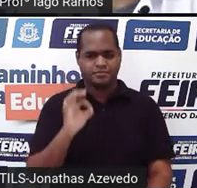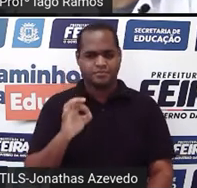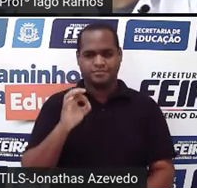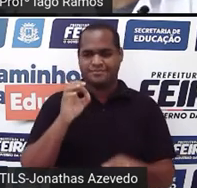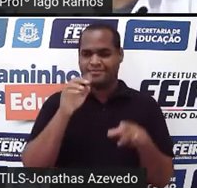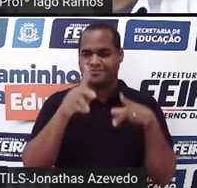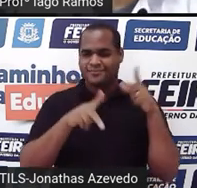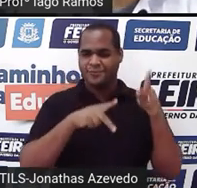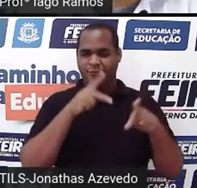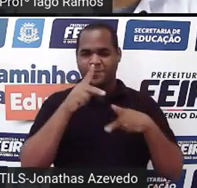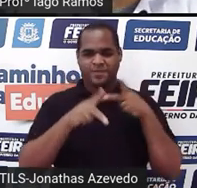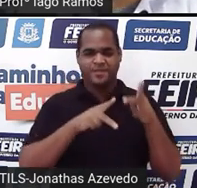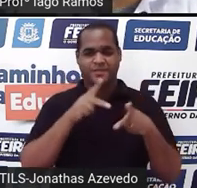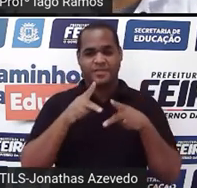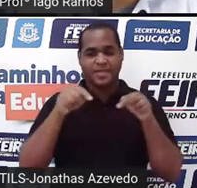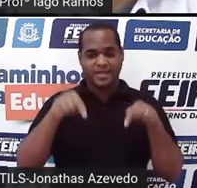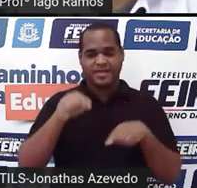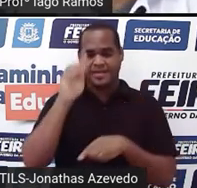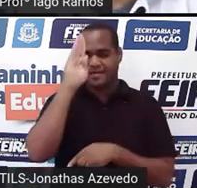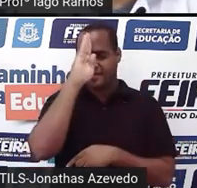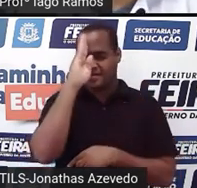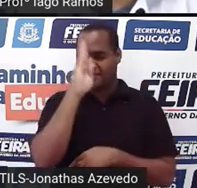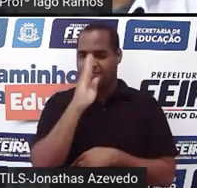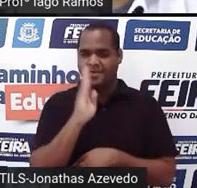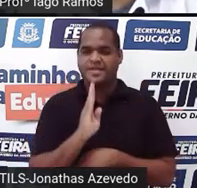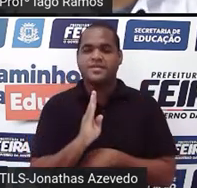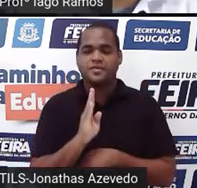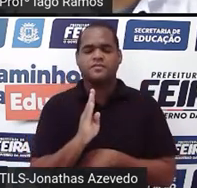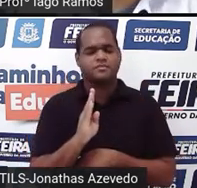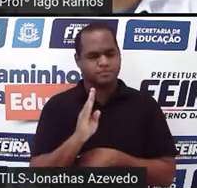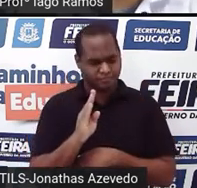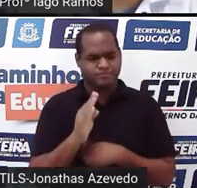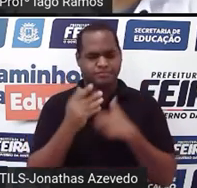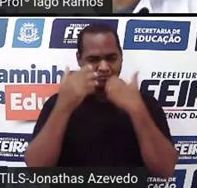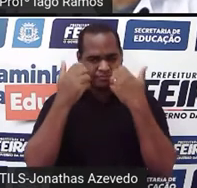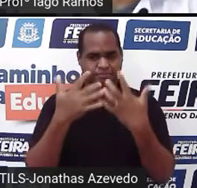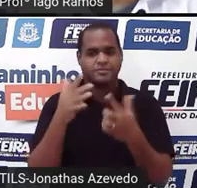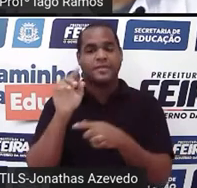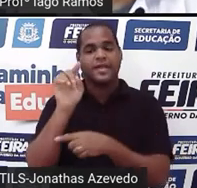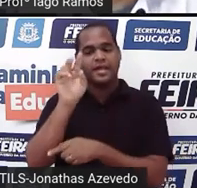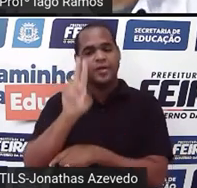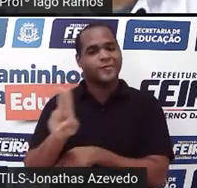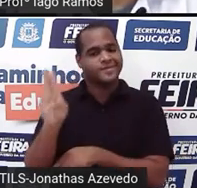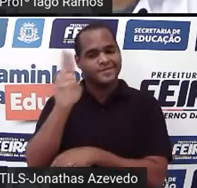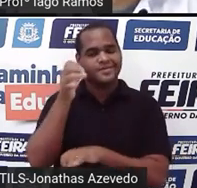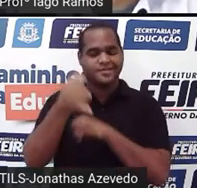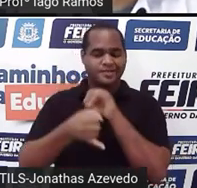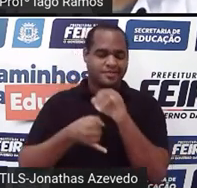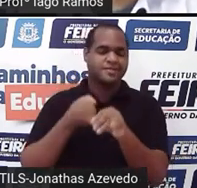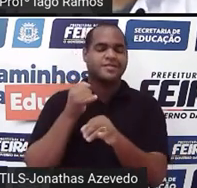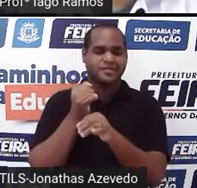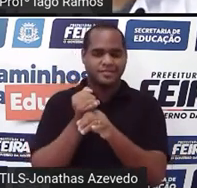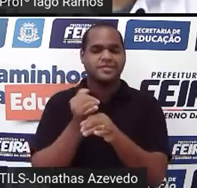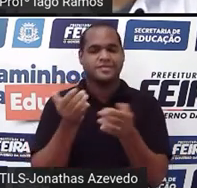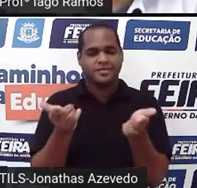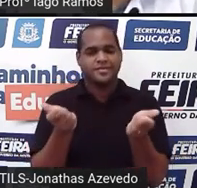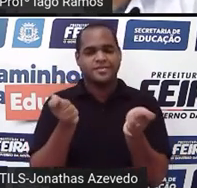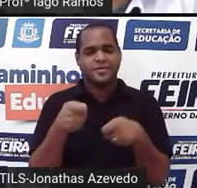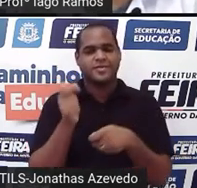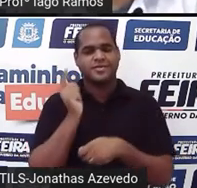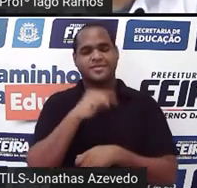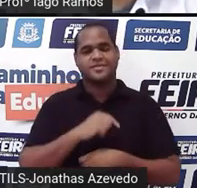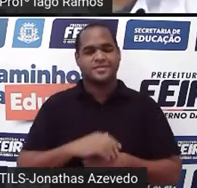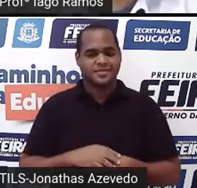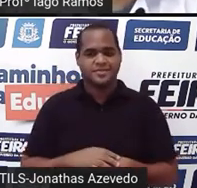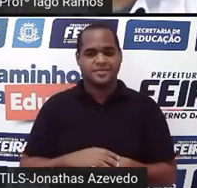81% dos brasileiros, estavam fazendo uso da internet, tá bom? E aí